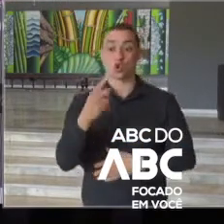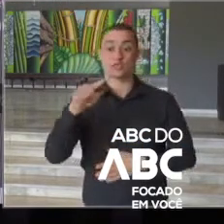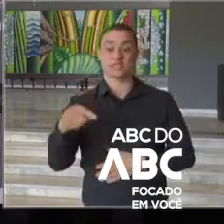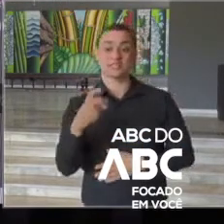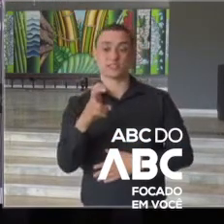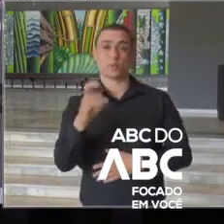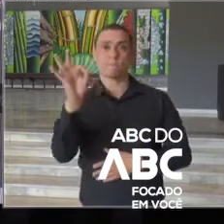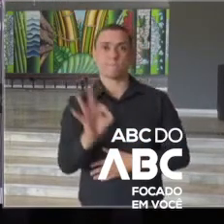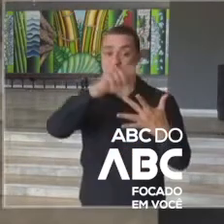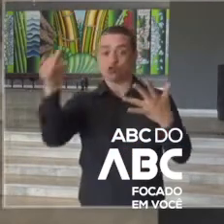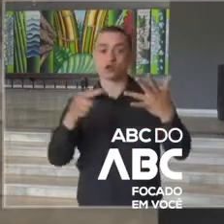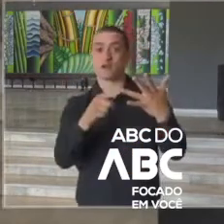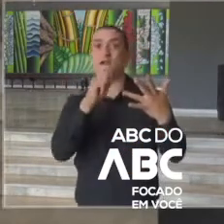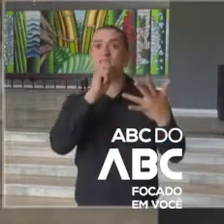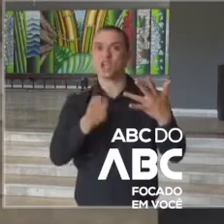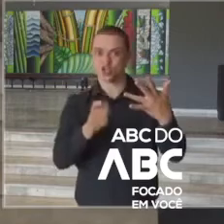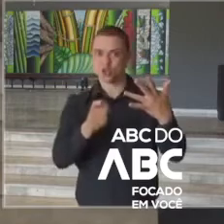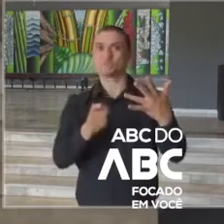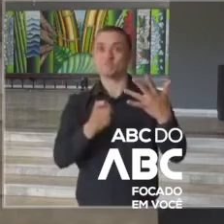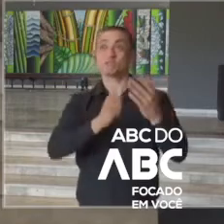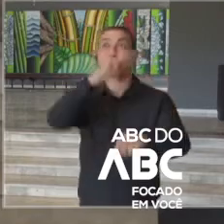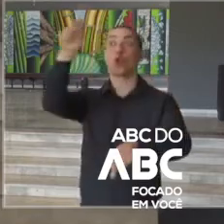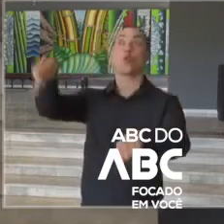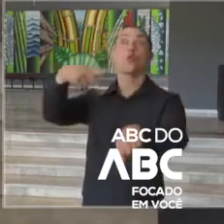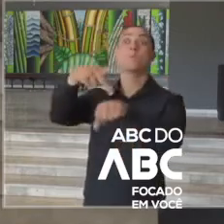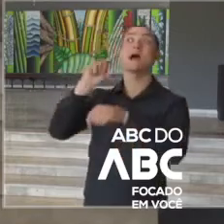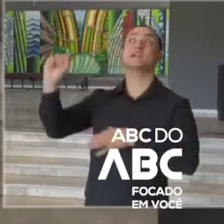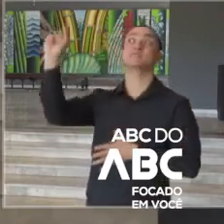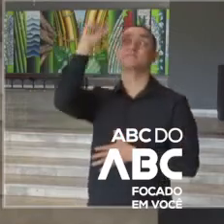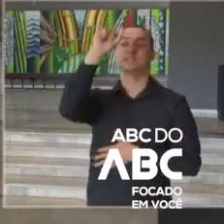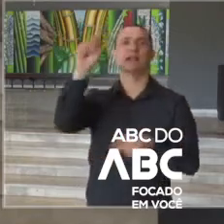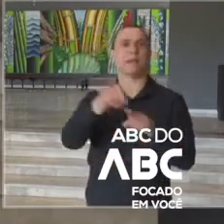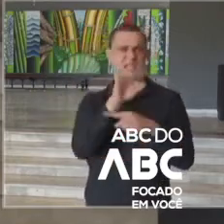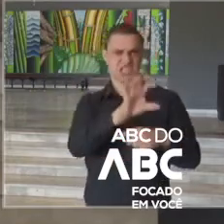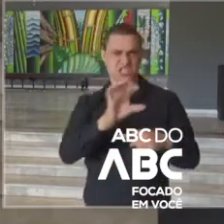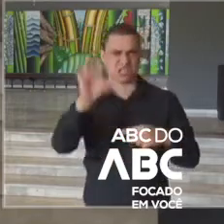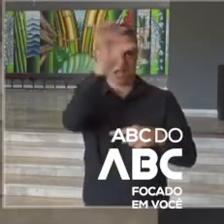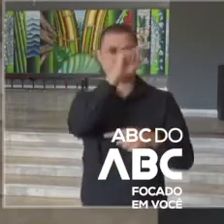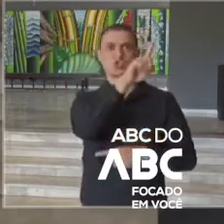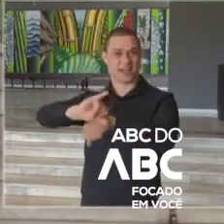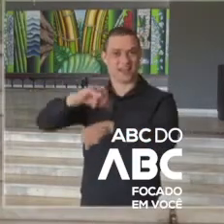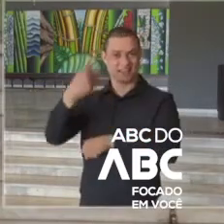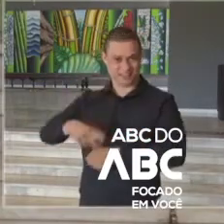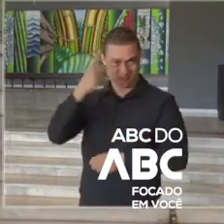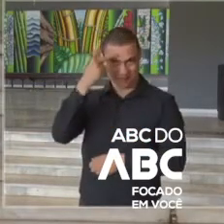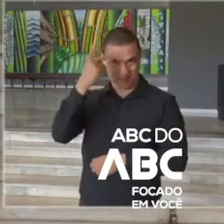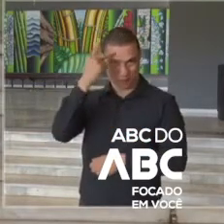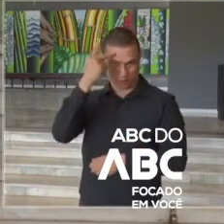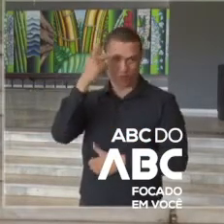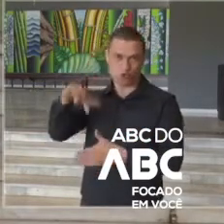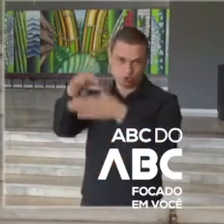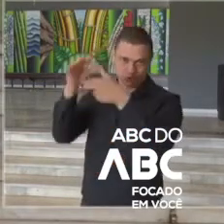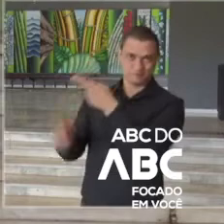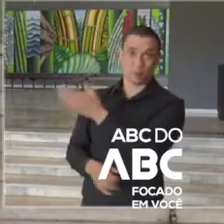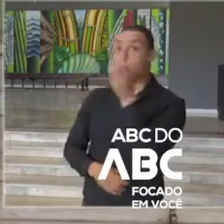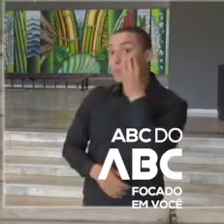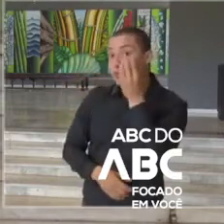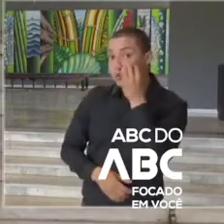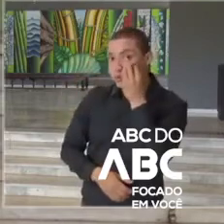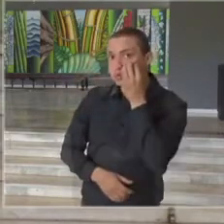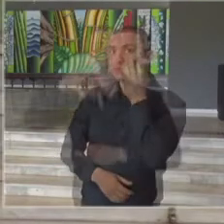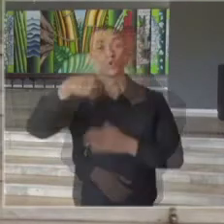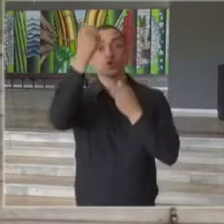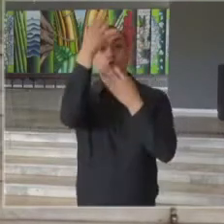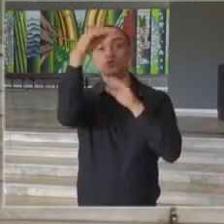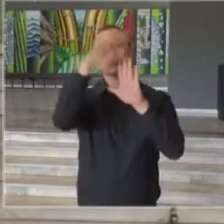intermediária. As regras começam a valer a partir da próxima sexta-feira, 31 de julho. Confira.